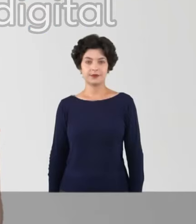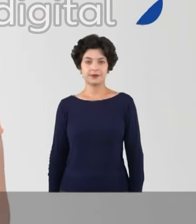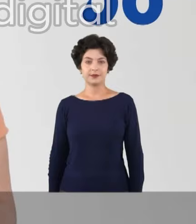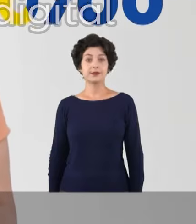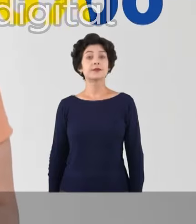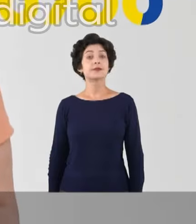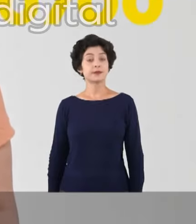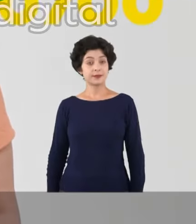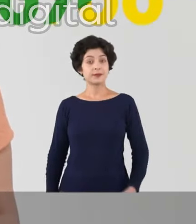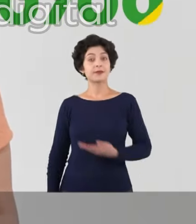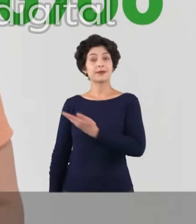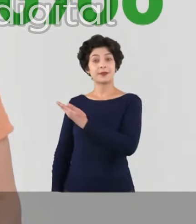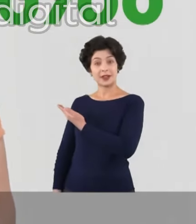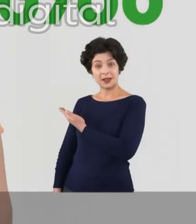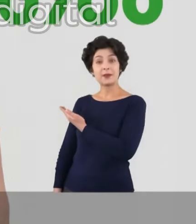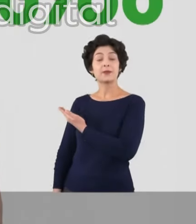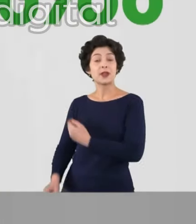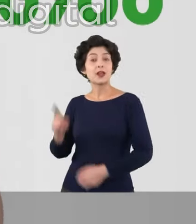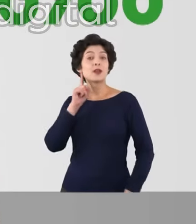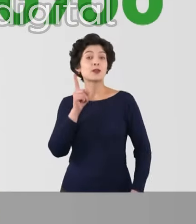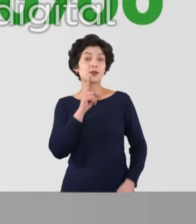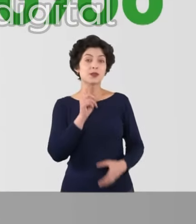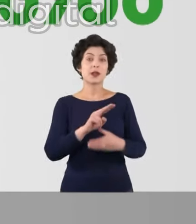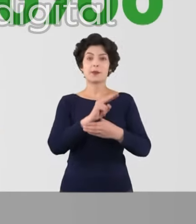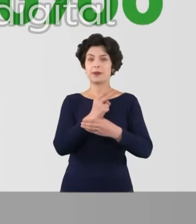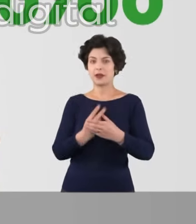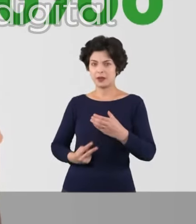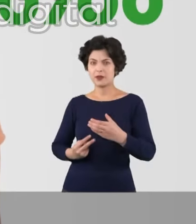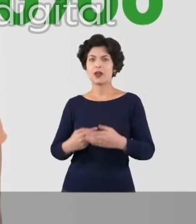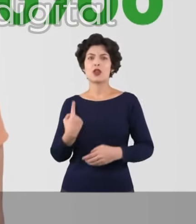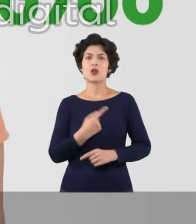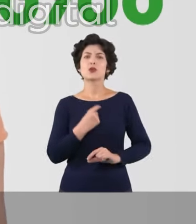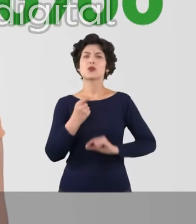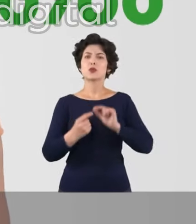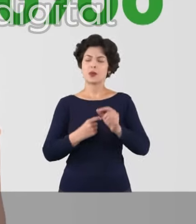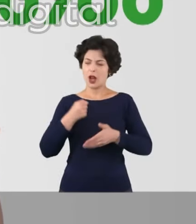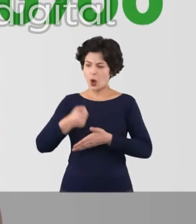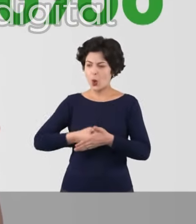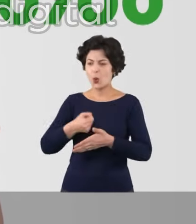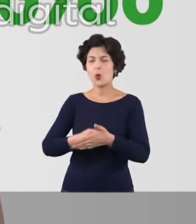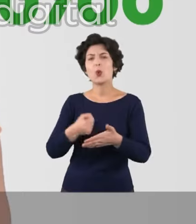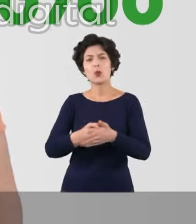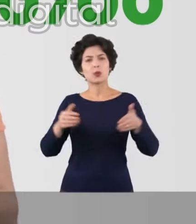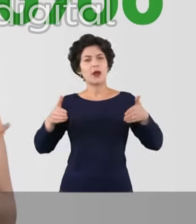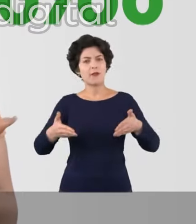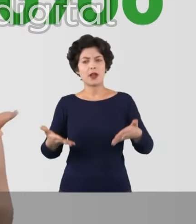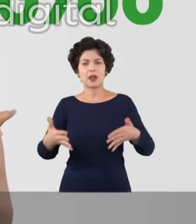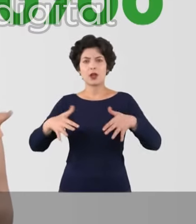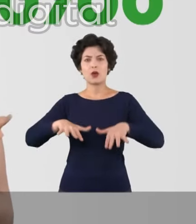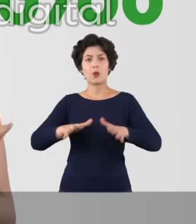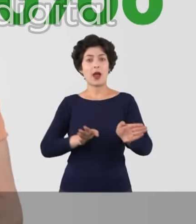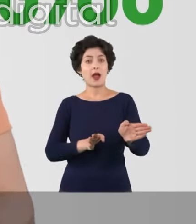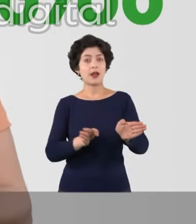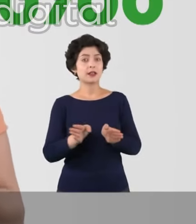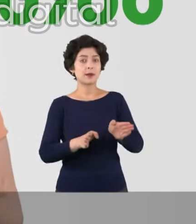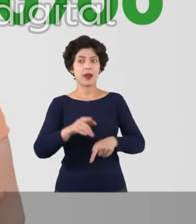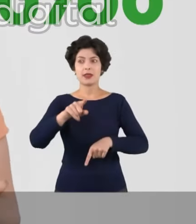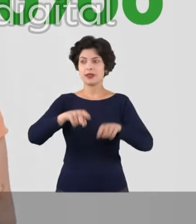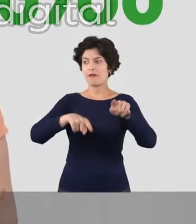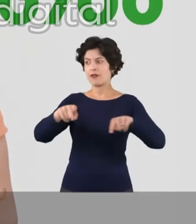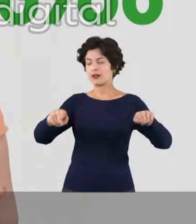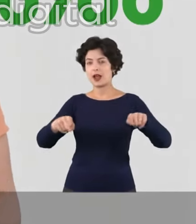Sou Morgana Siqueira, turda bilingüe. Nossa luta é pela inclusão, acessibilidade,